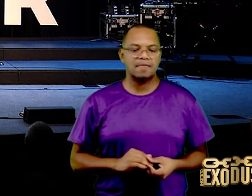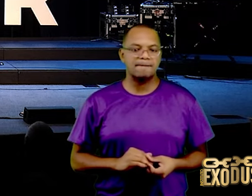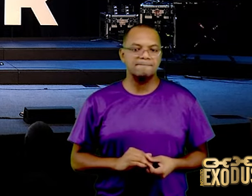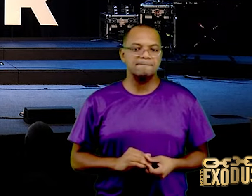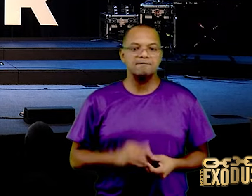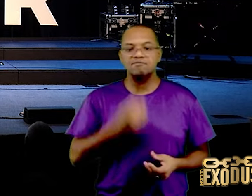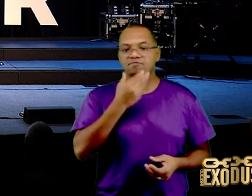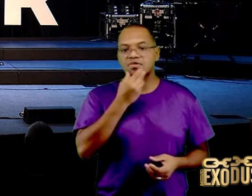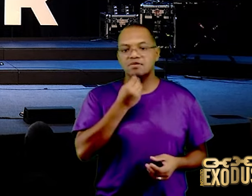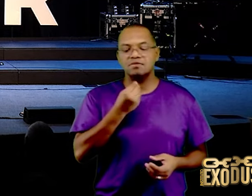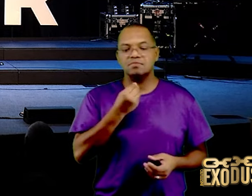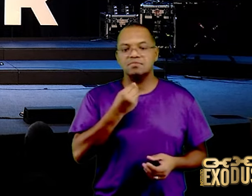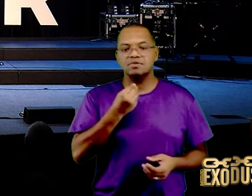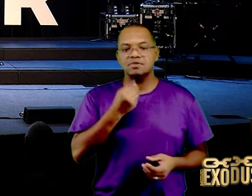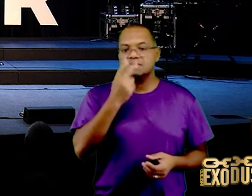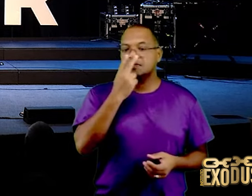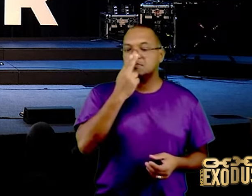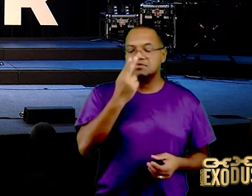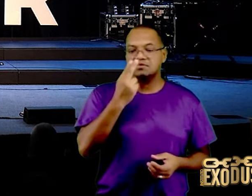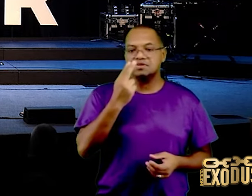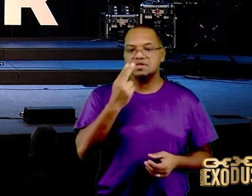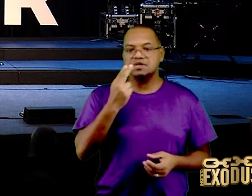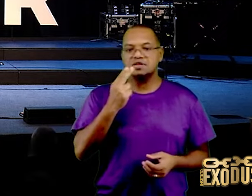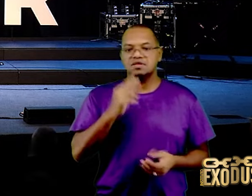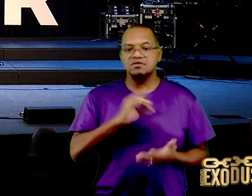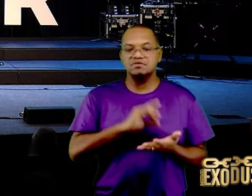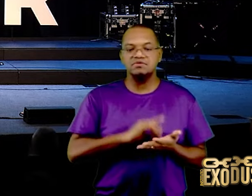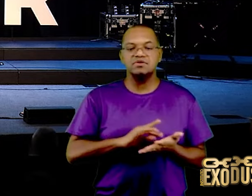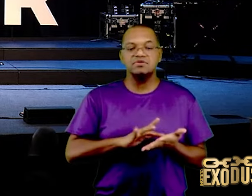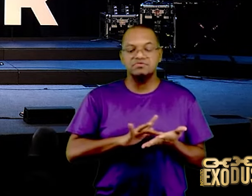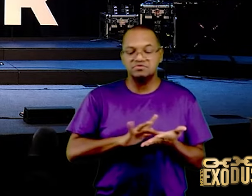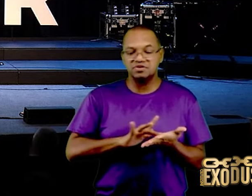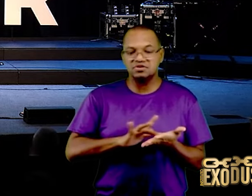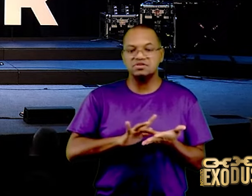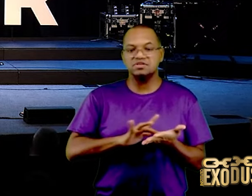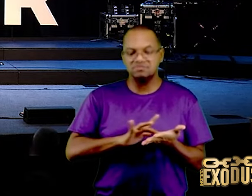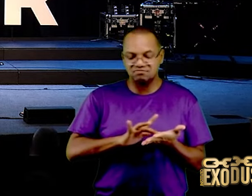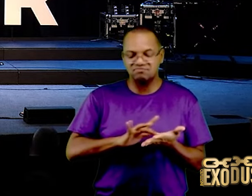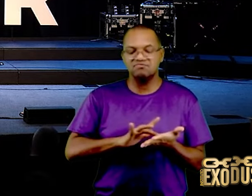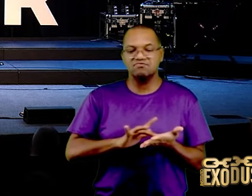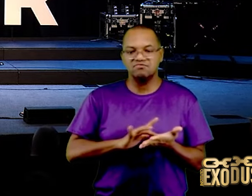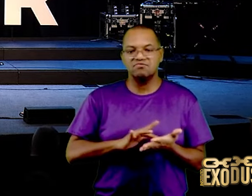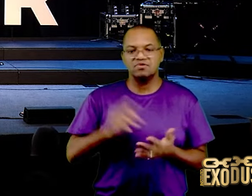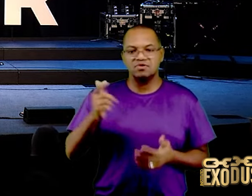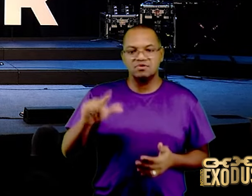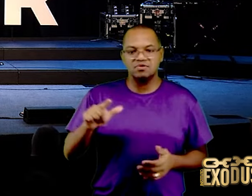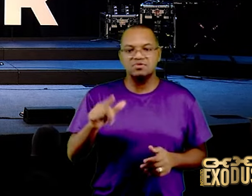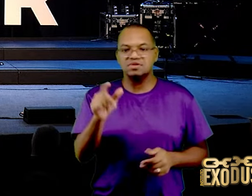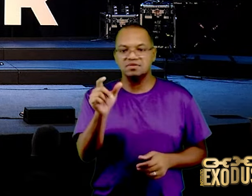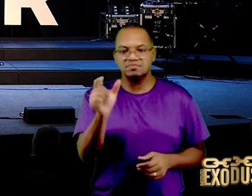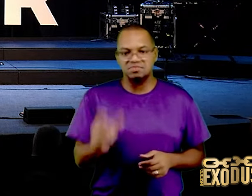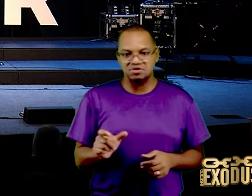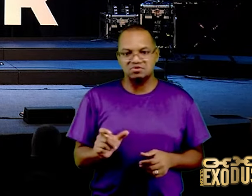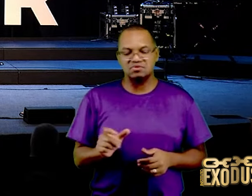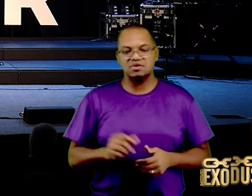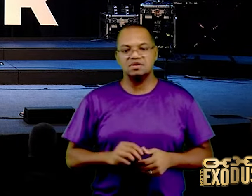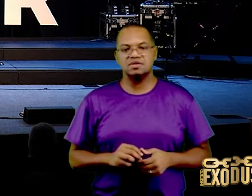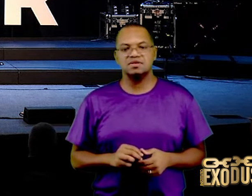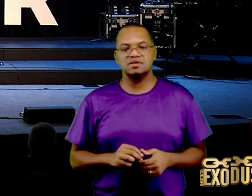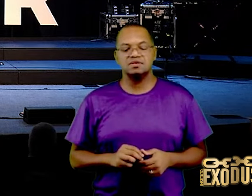aqui, achou que ele estava, ele estava fingindo, tá, ele estava disfarçado de outra pessoa, de repente, ele foi atingido,